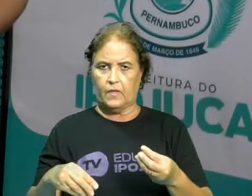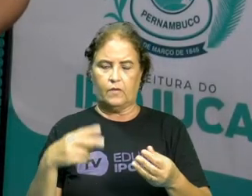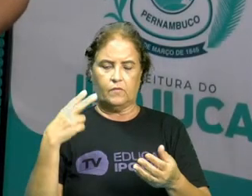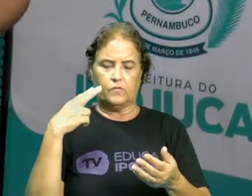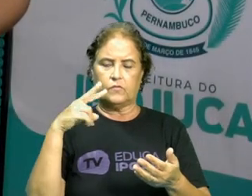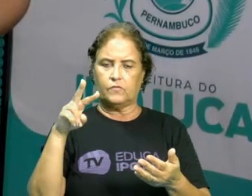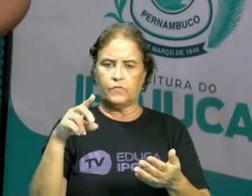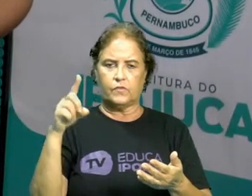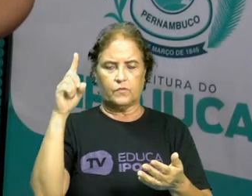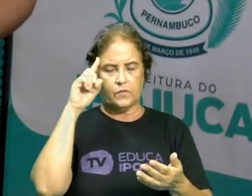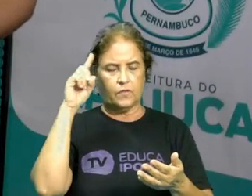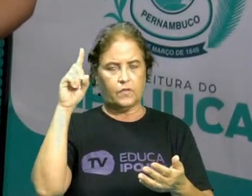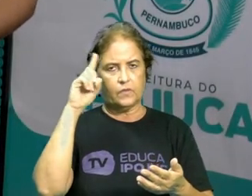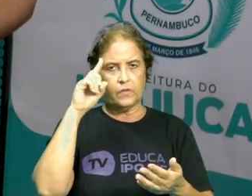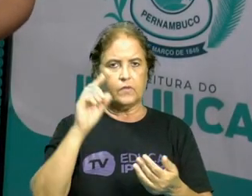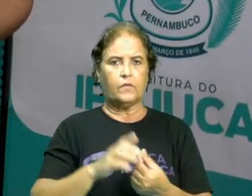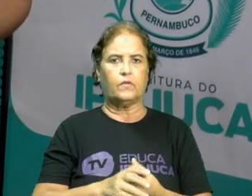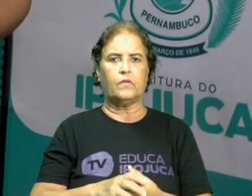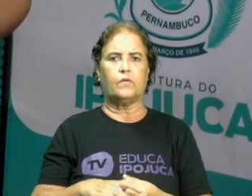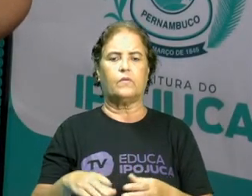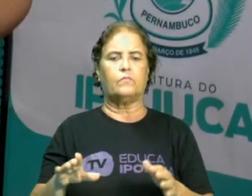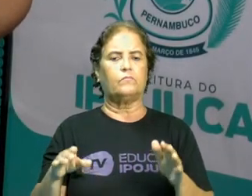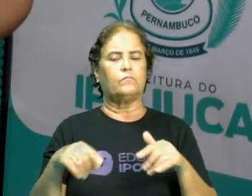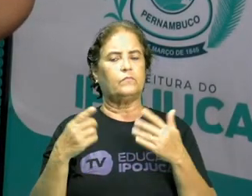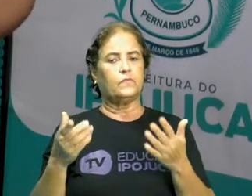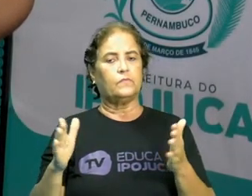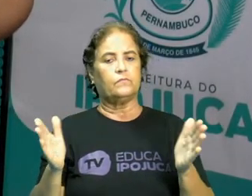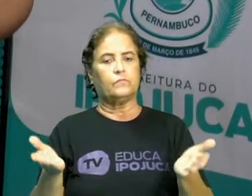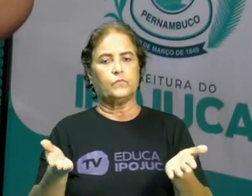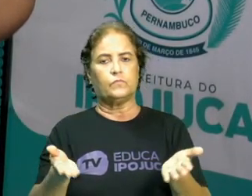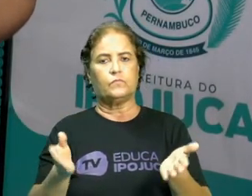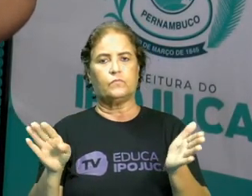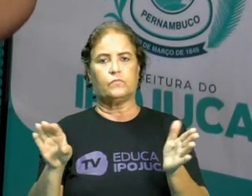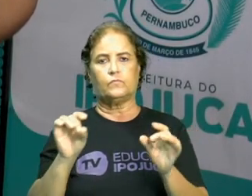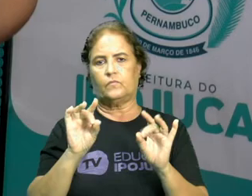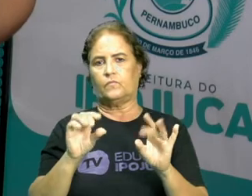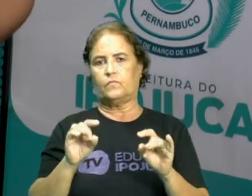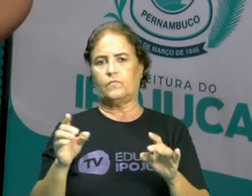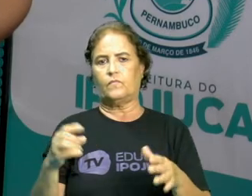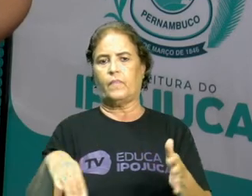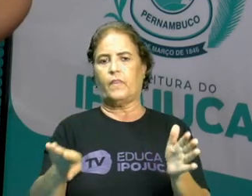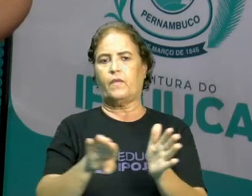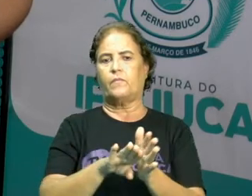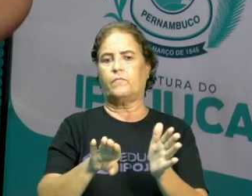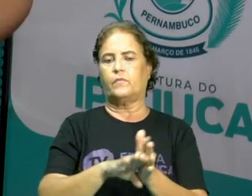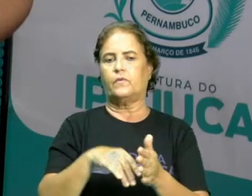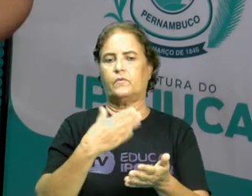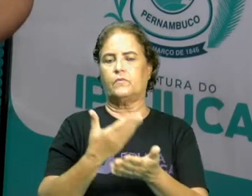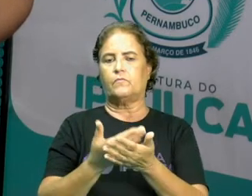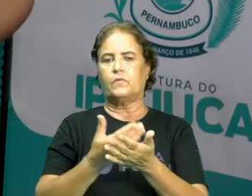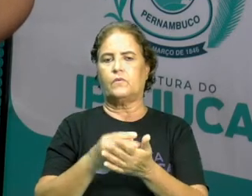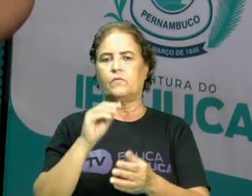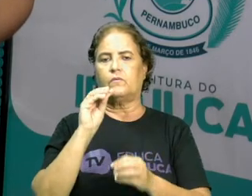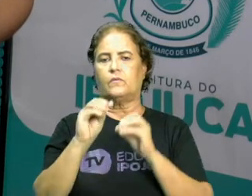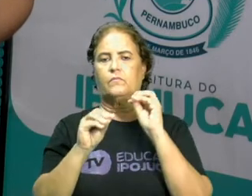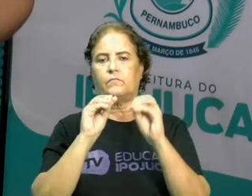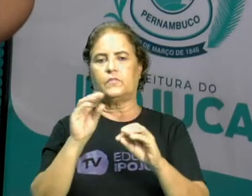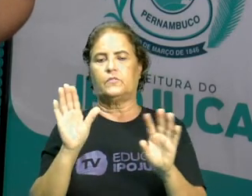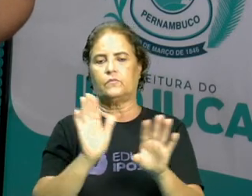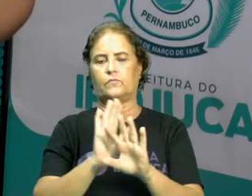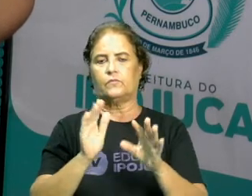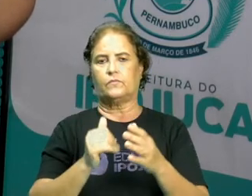Certo? Então, gente, por hoje é só. Até a próxima aula. Beijo no coração de vocês. Beijo